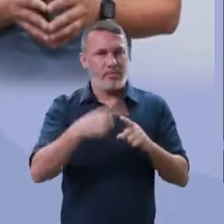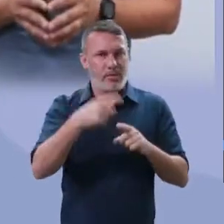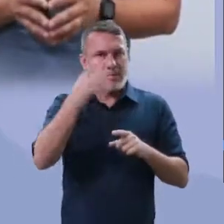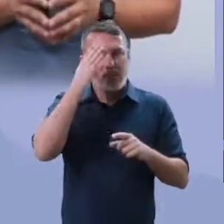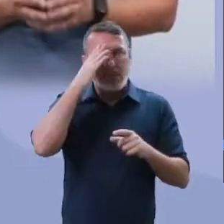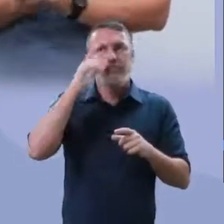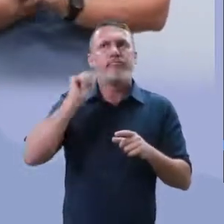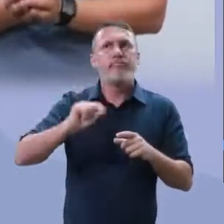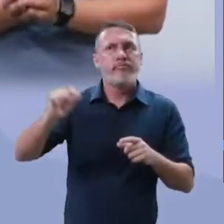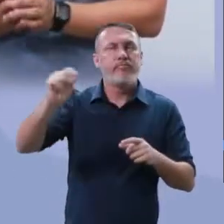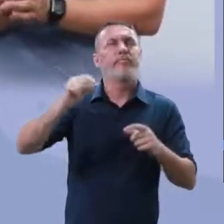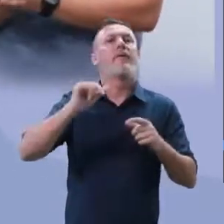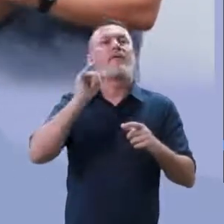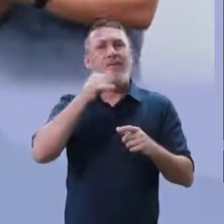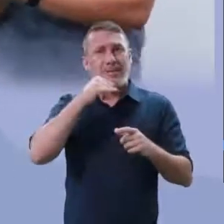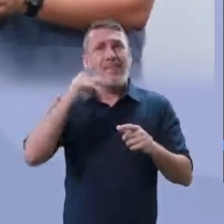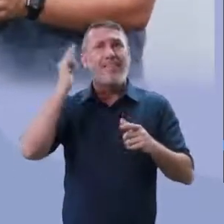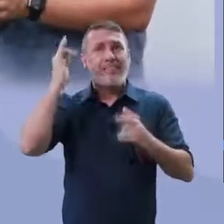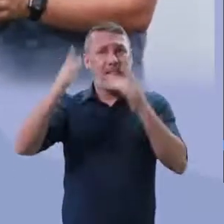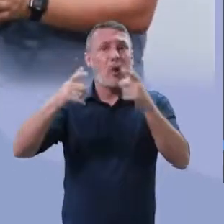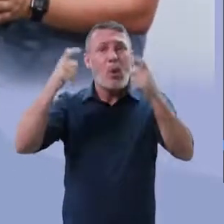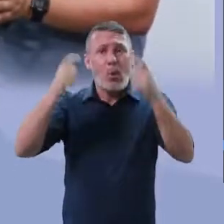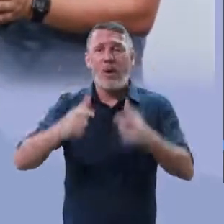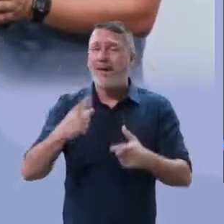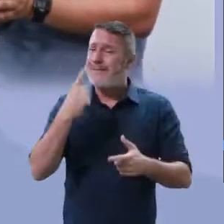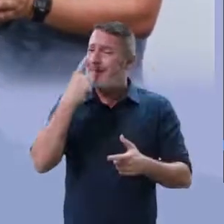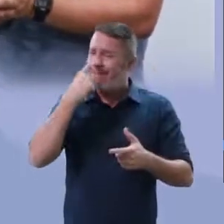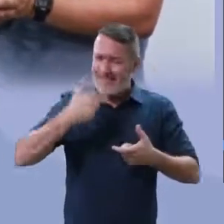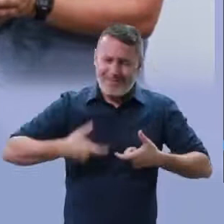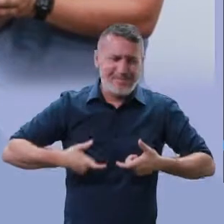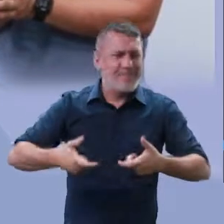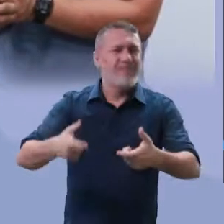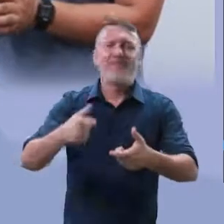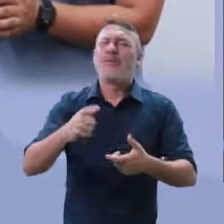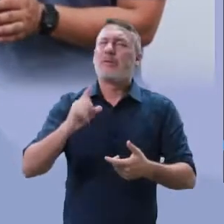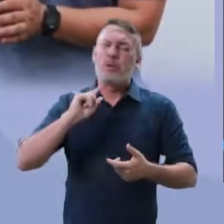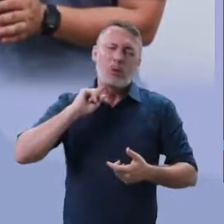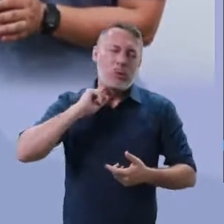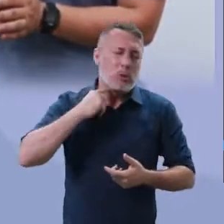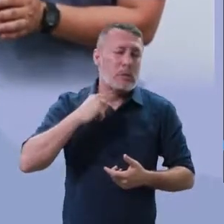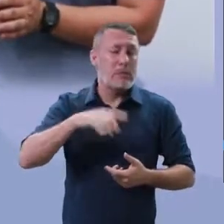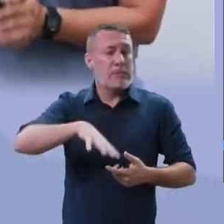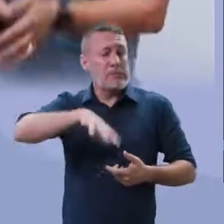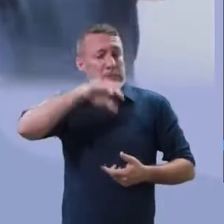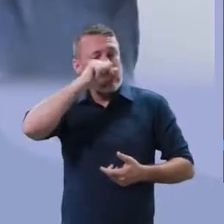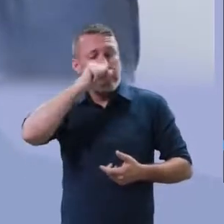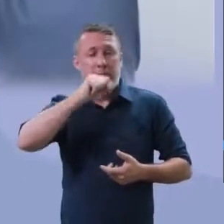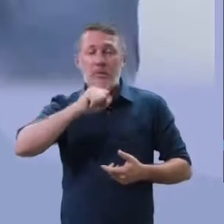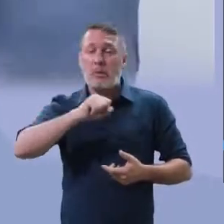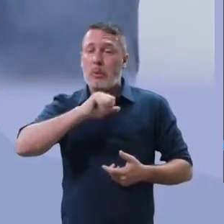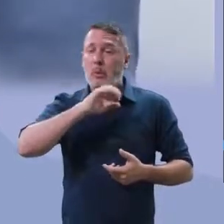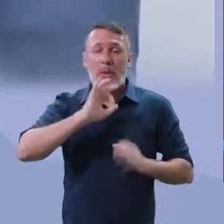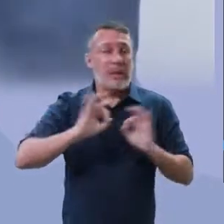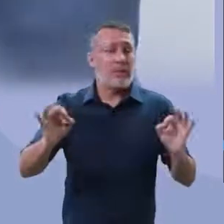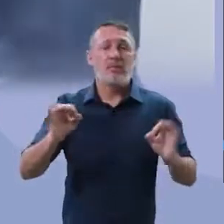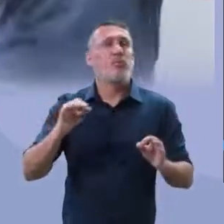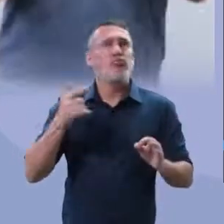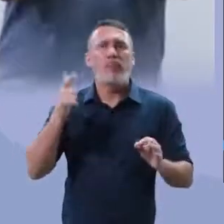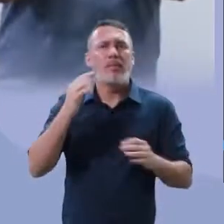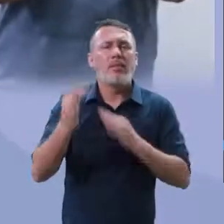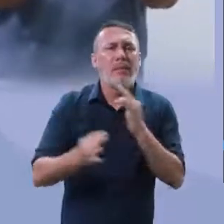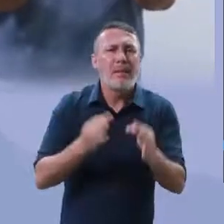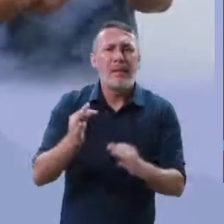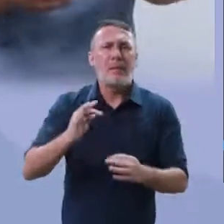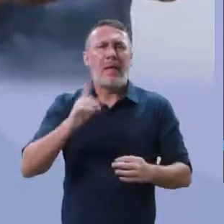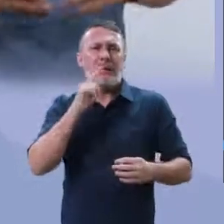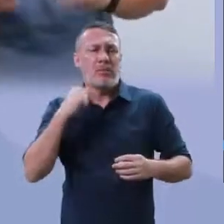agradece. Porque, infelizmente, nós temos regiões que o saneamento básico é precário. E se quando nós levamos esse aspecto